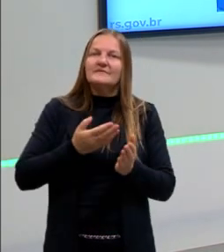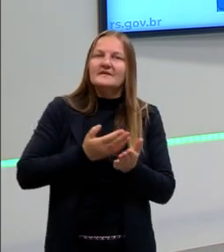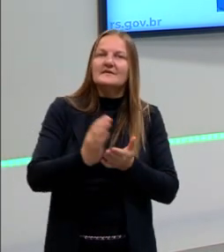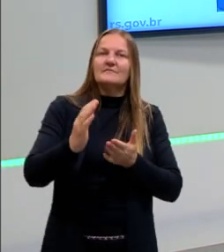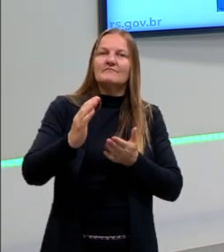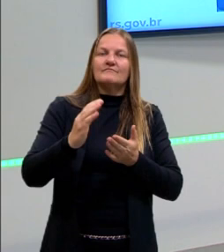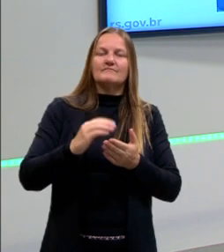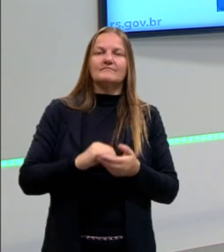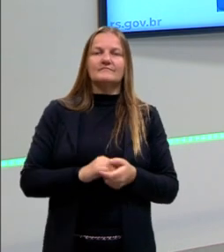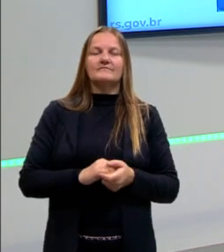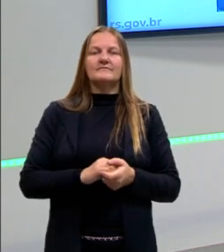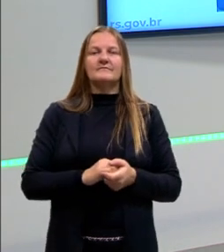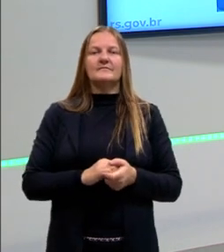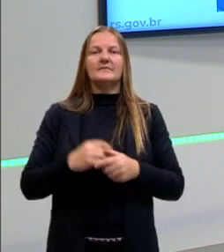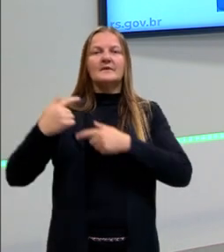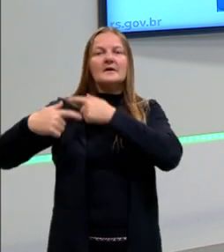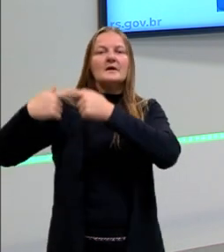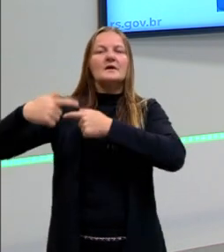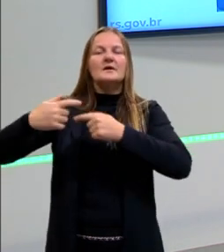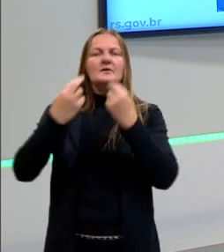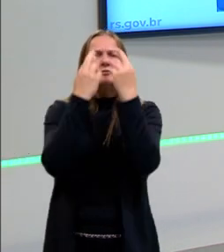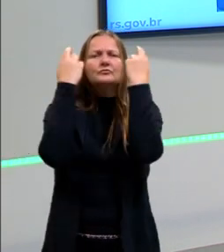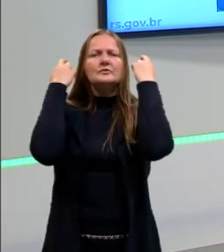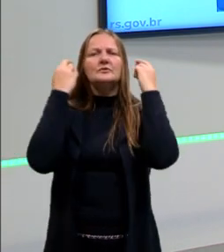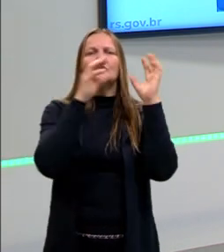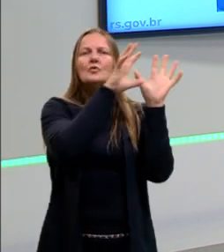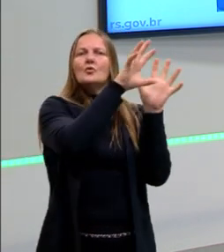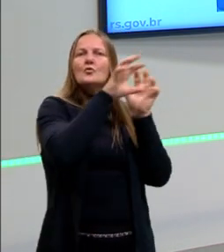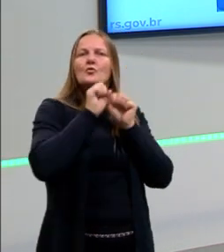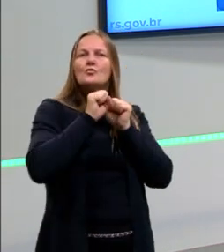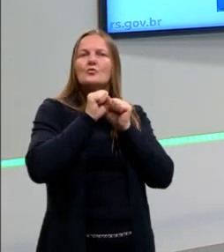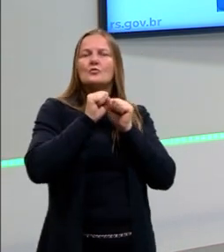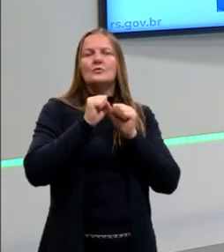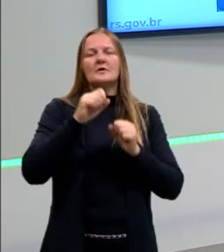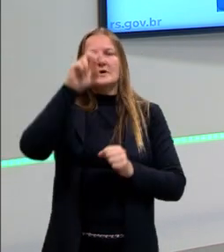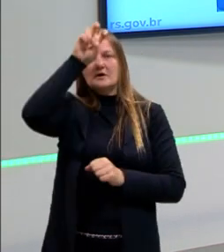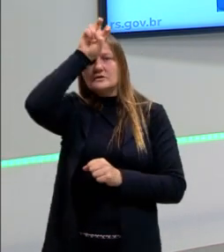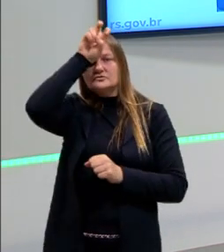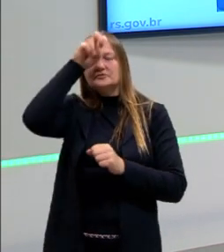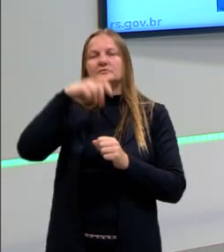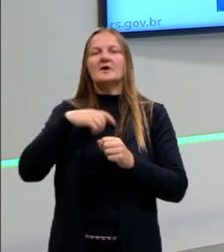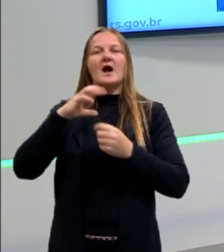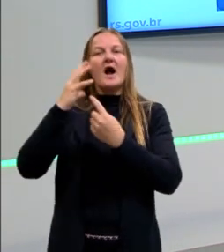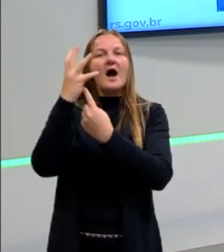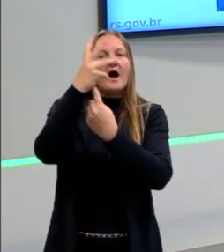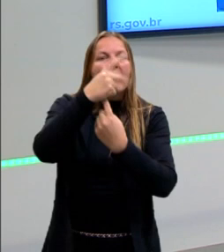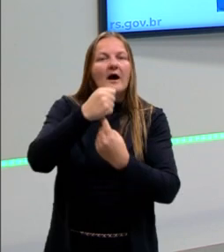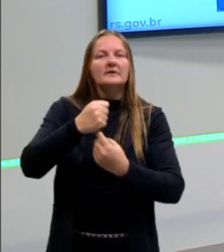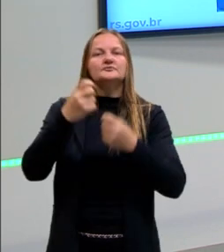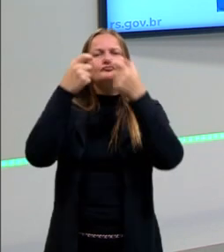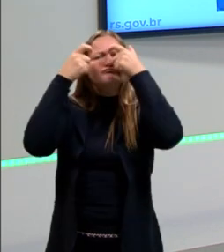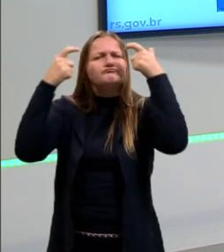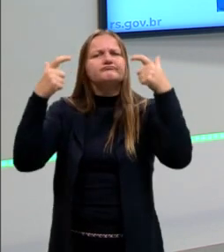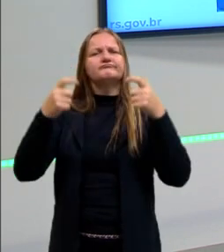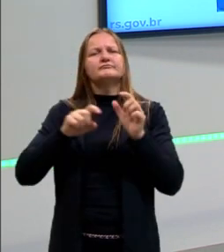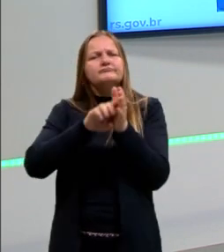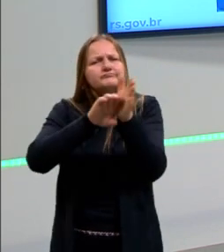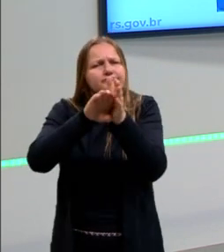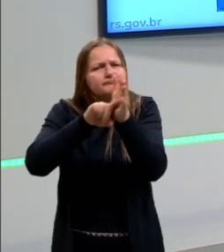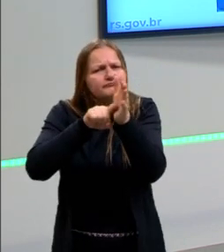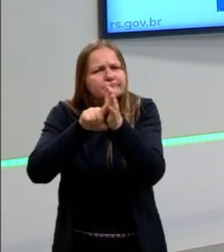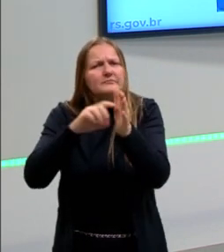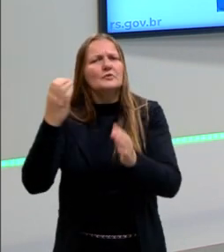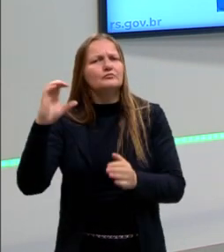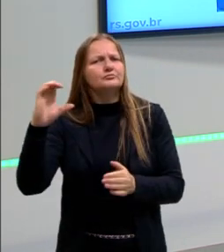sobre essa herança que os gregos tiveram um egípcios em termos de arte, em termos de conhecimentos científicos da época.